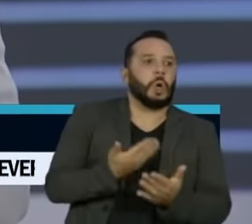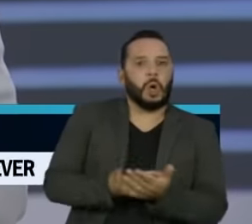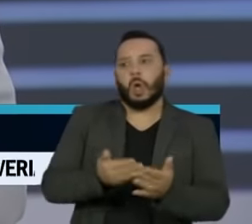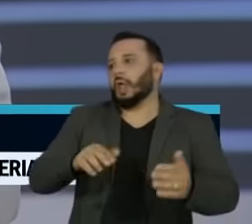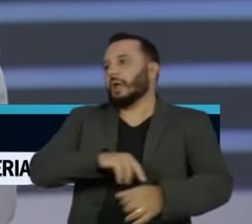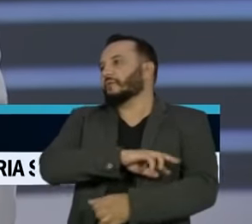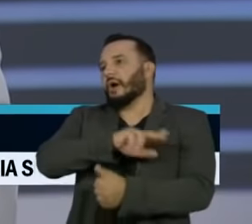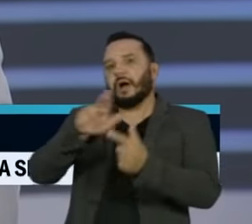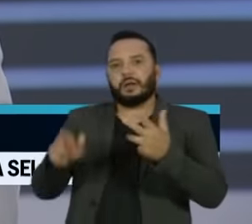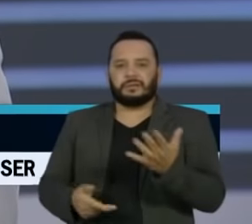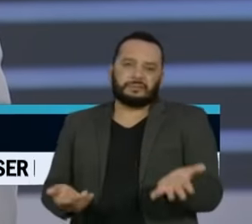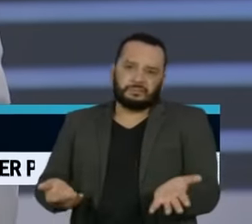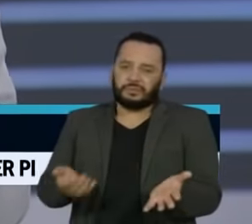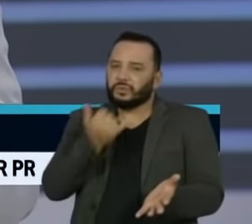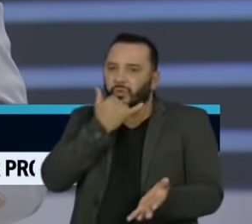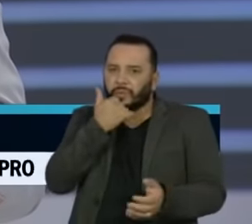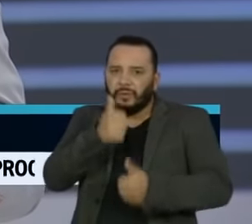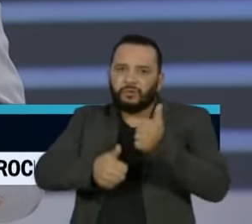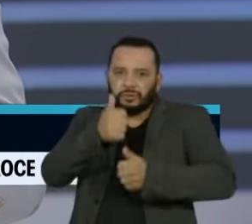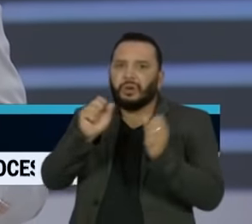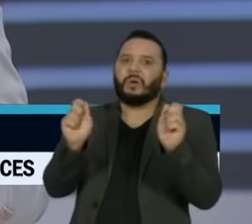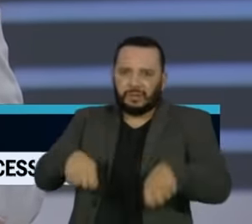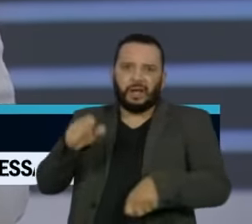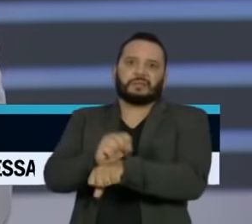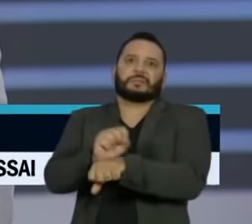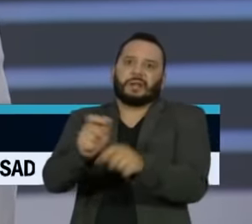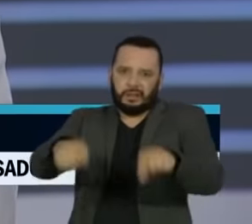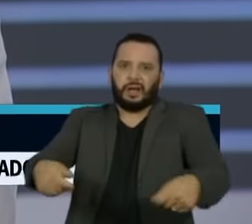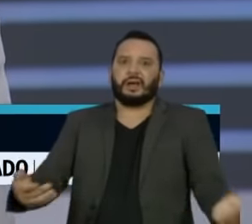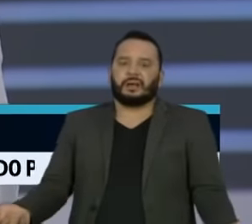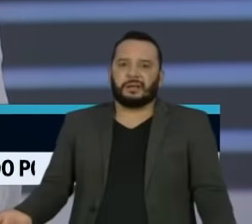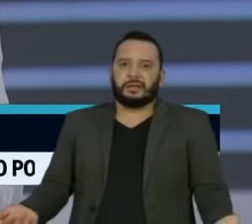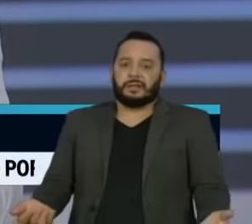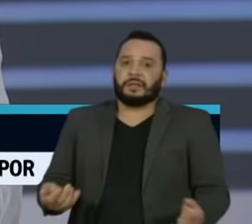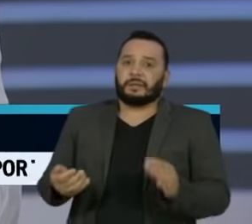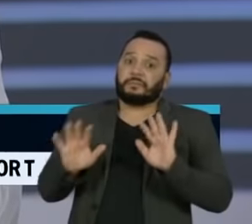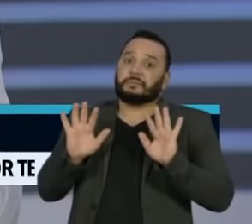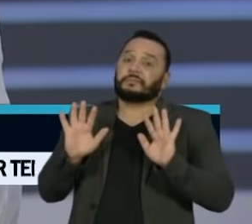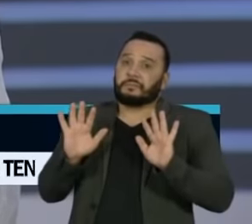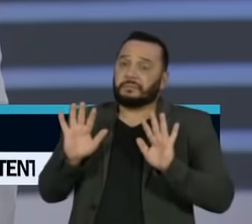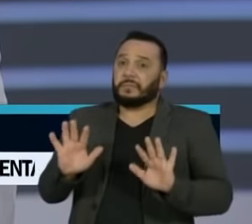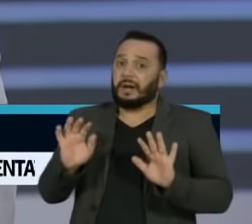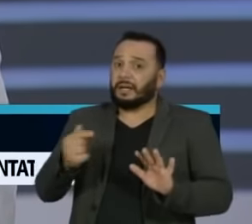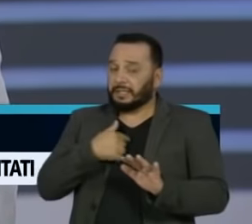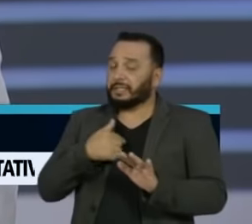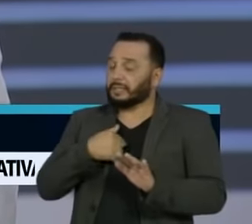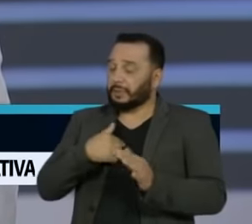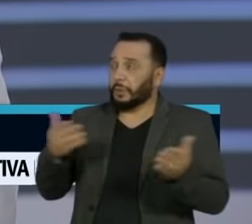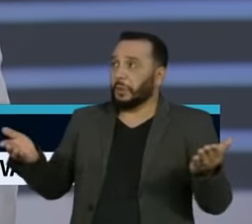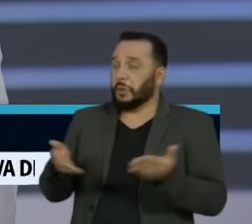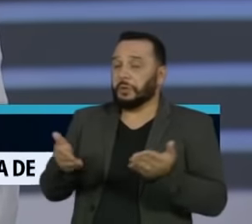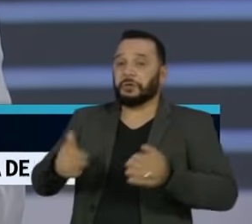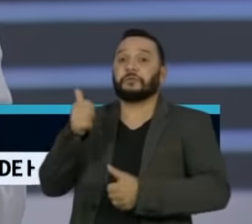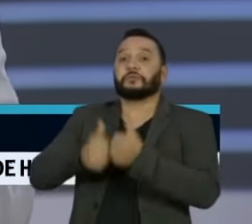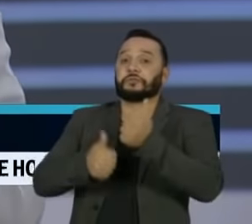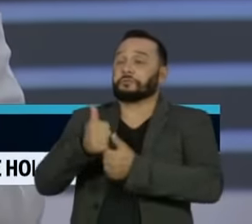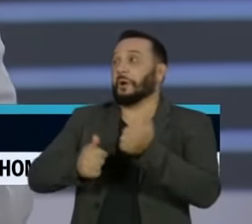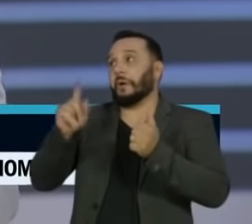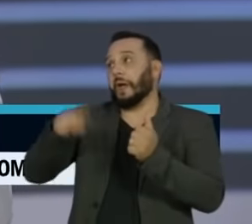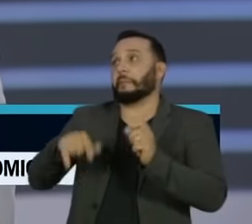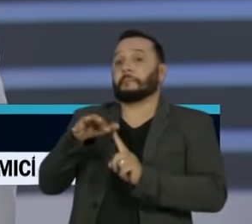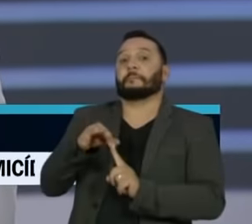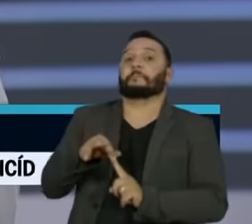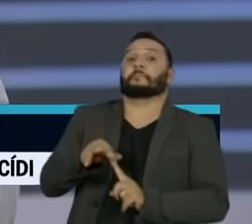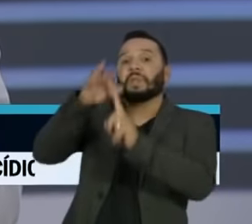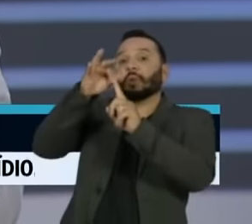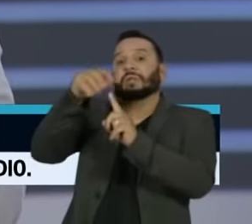Mas, como bem se diz, o futebol também transformou-se numa prioridade nacional. Então, com isso, talvez